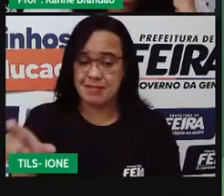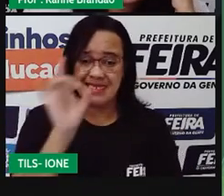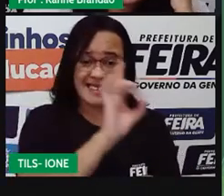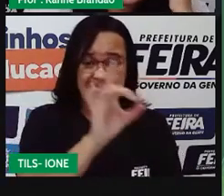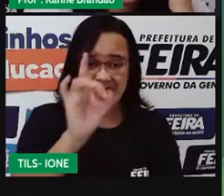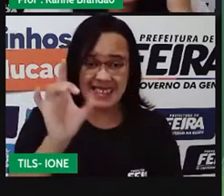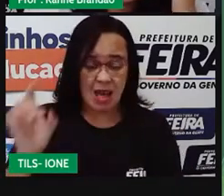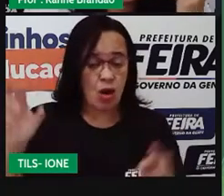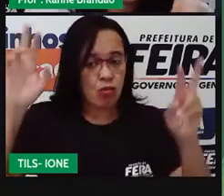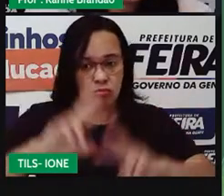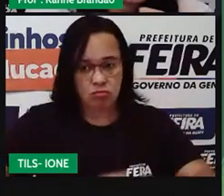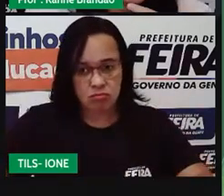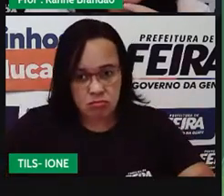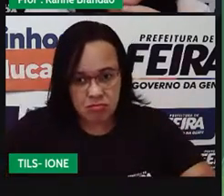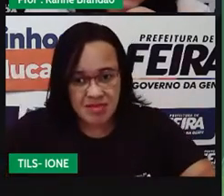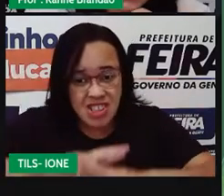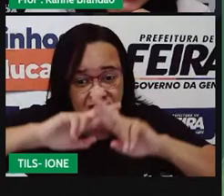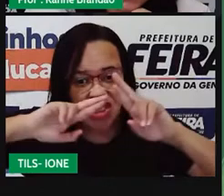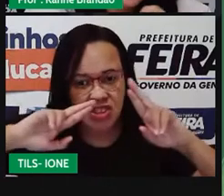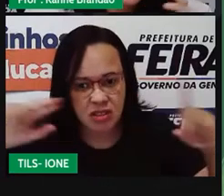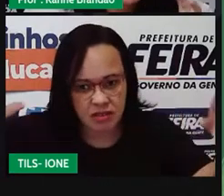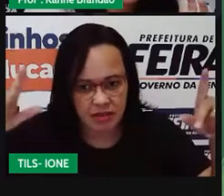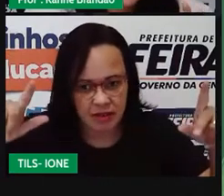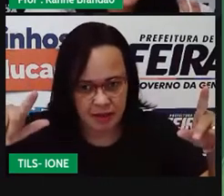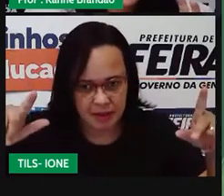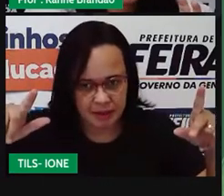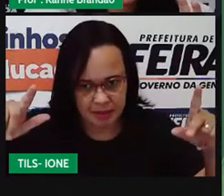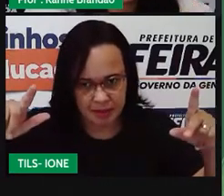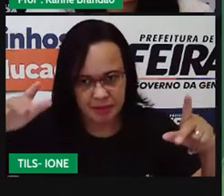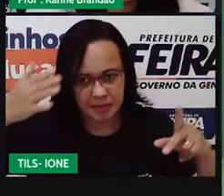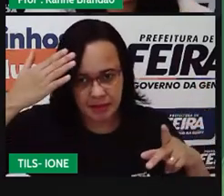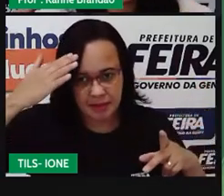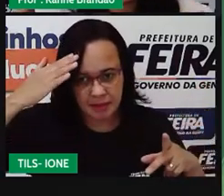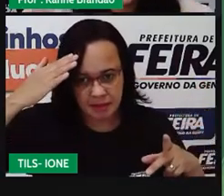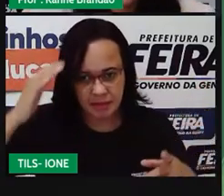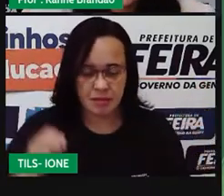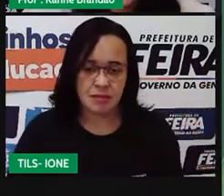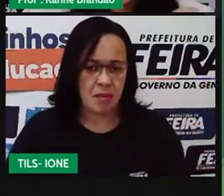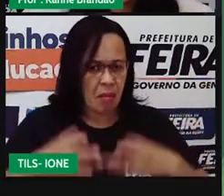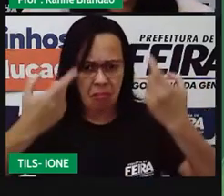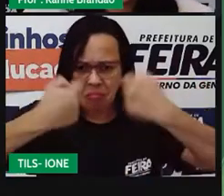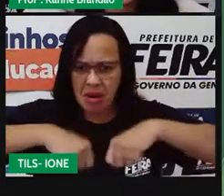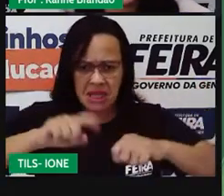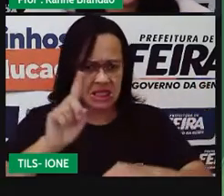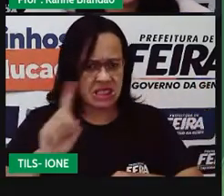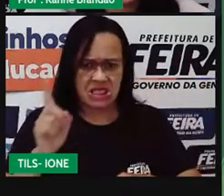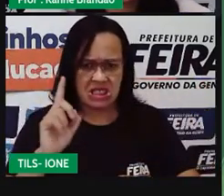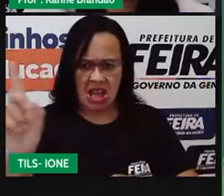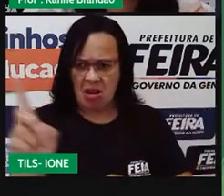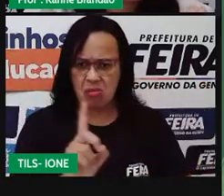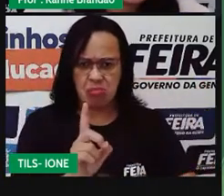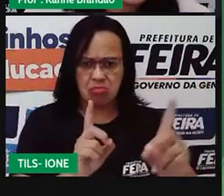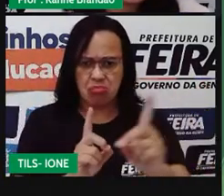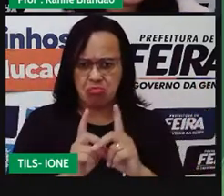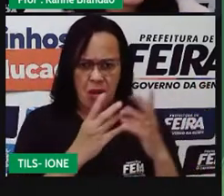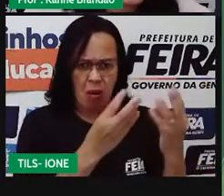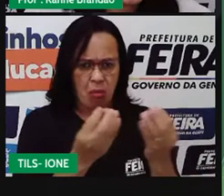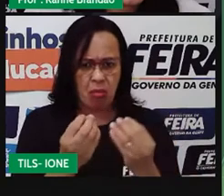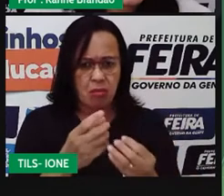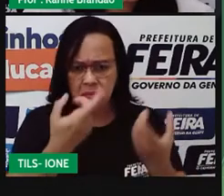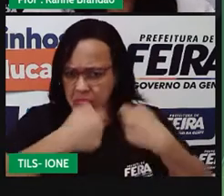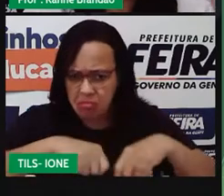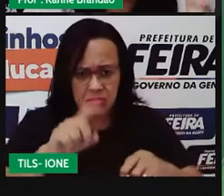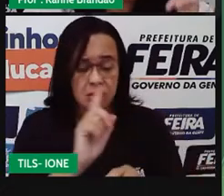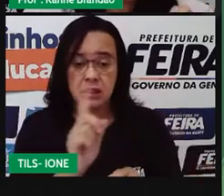fala de dependência, a senhora quer dizer o que com isso? Por exemplo, quando a gente fala de dependência aqui nessas relações, é um pouco do